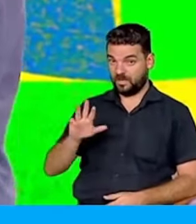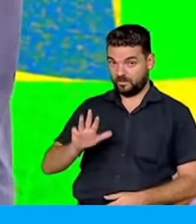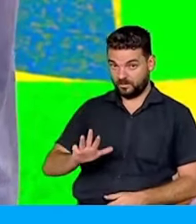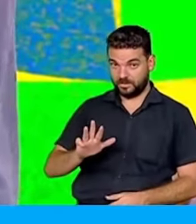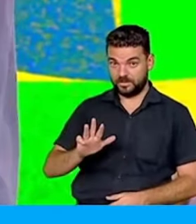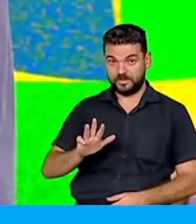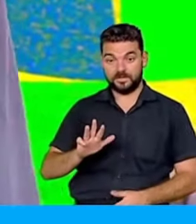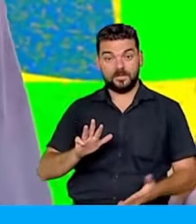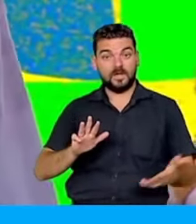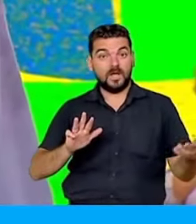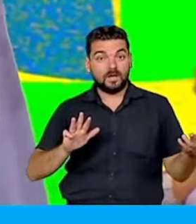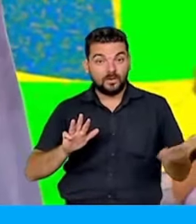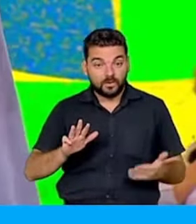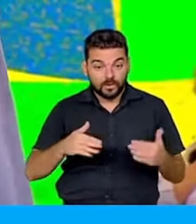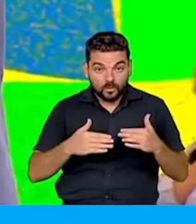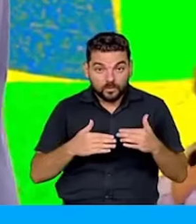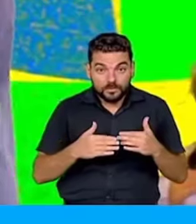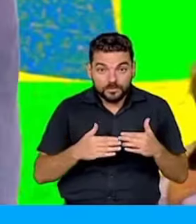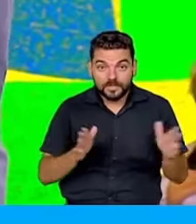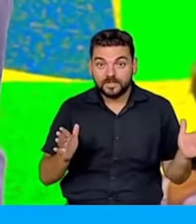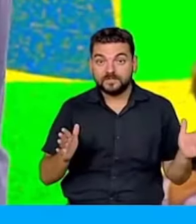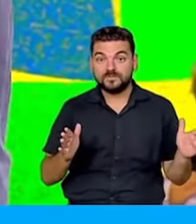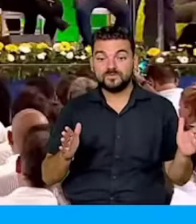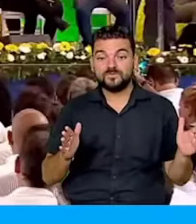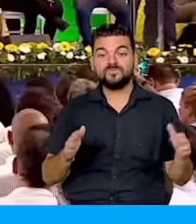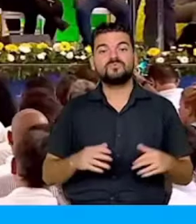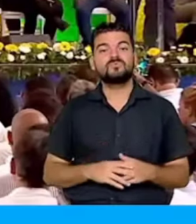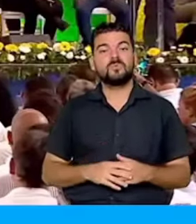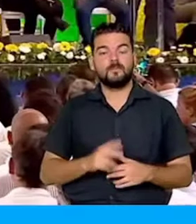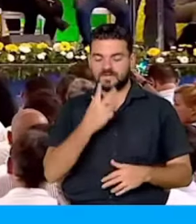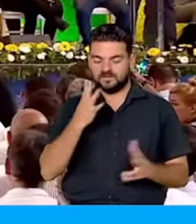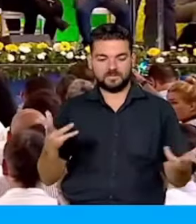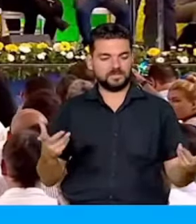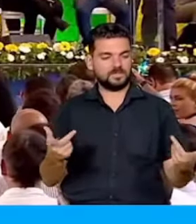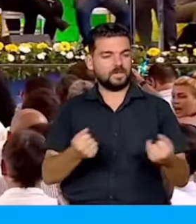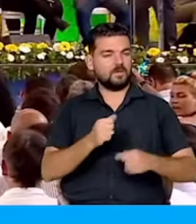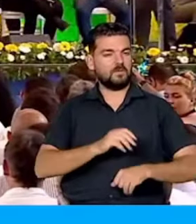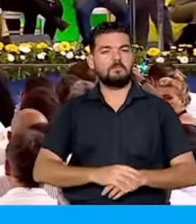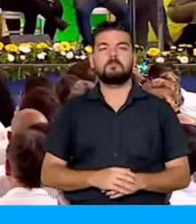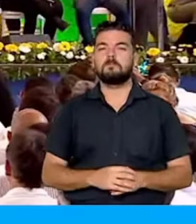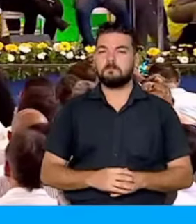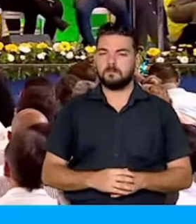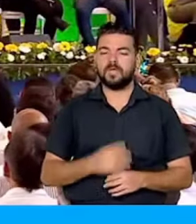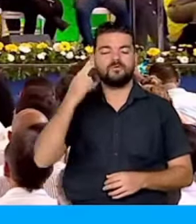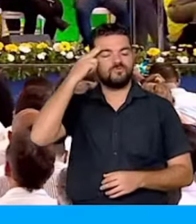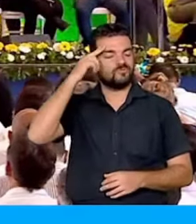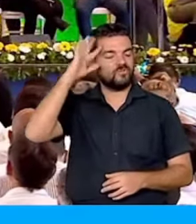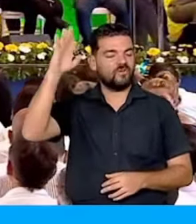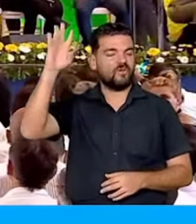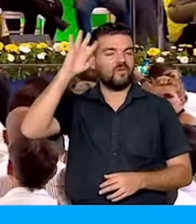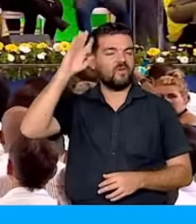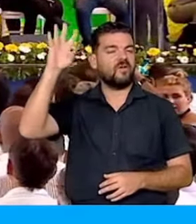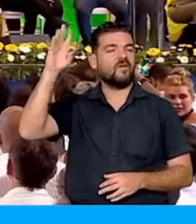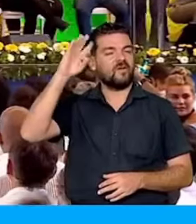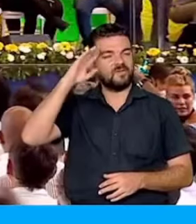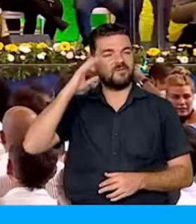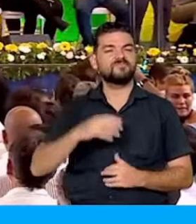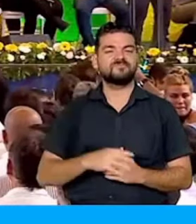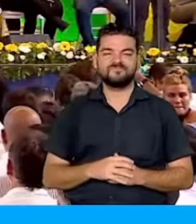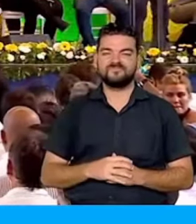está no início do Porto Maravilha, um sonho que a gente sonhou junto.